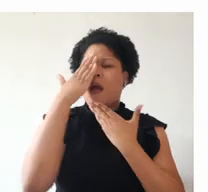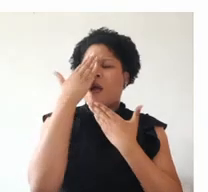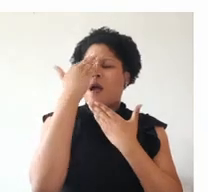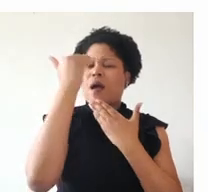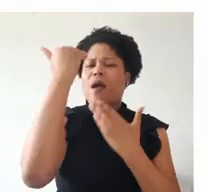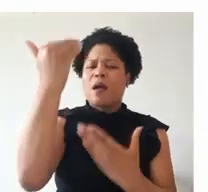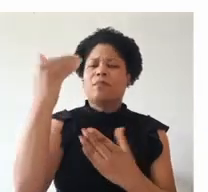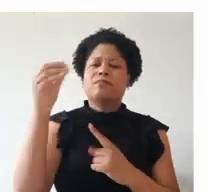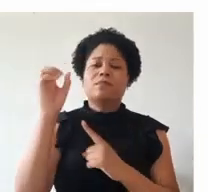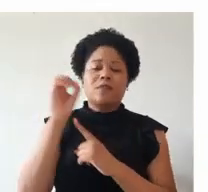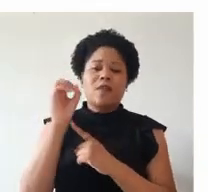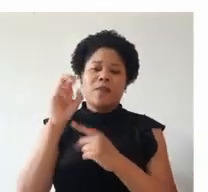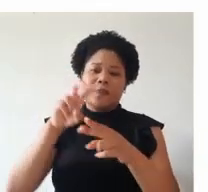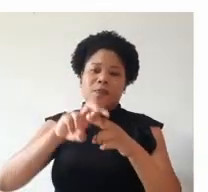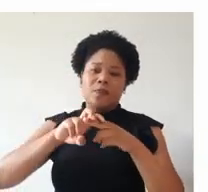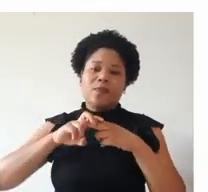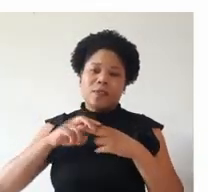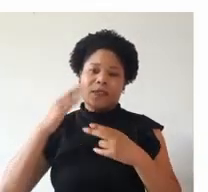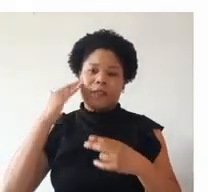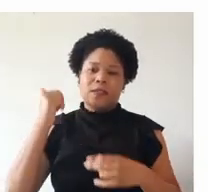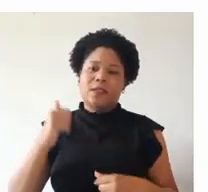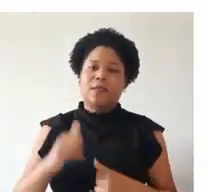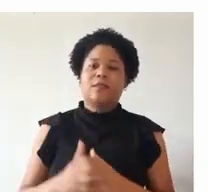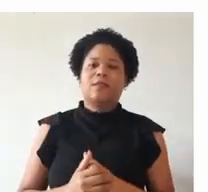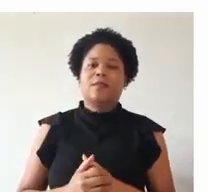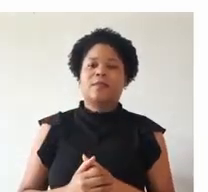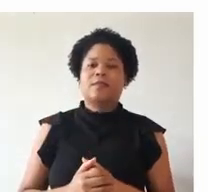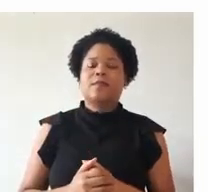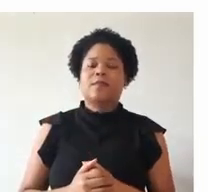agradeço muito ao IEF por isso, sabe?